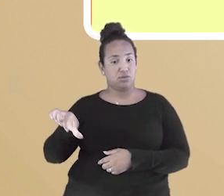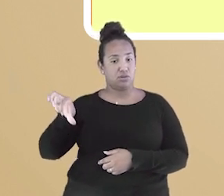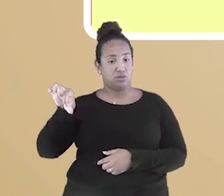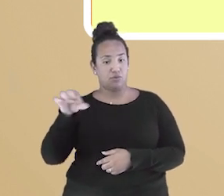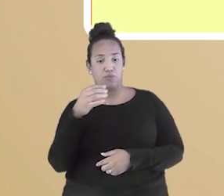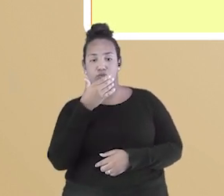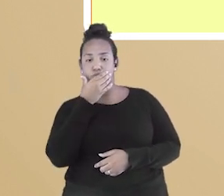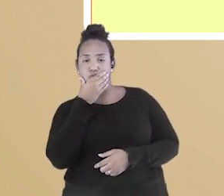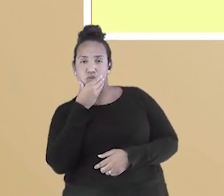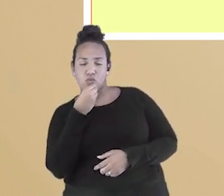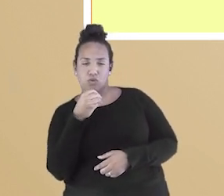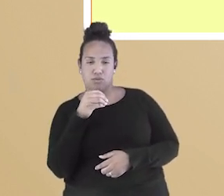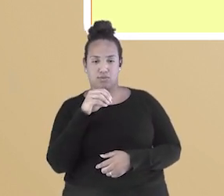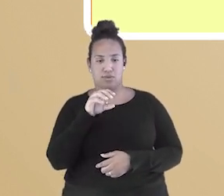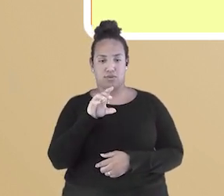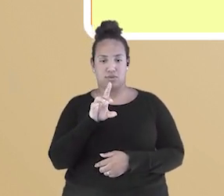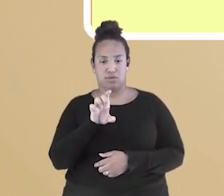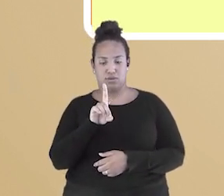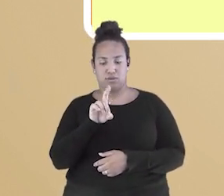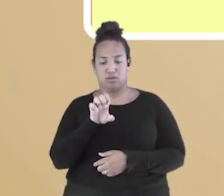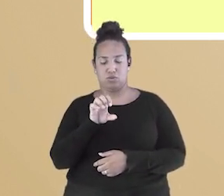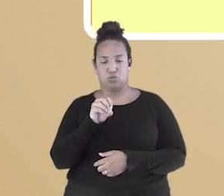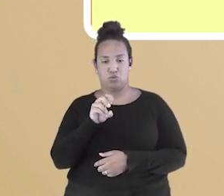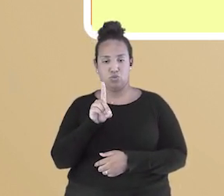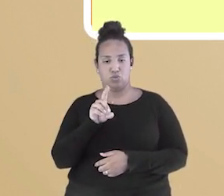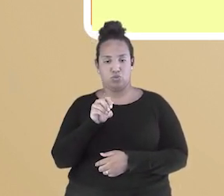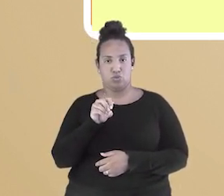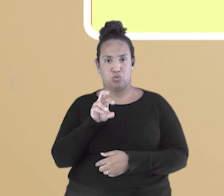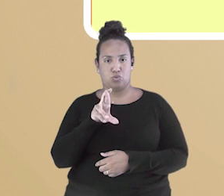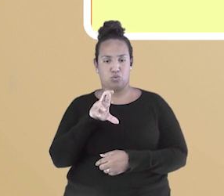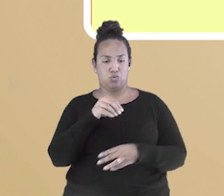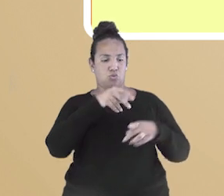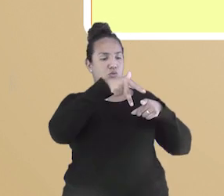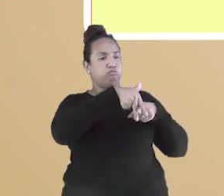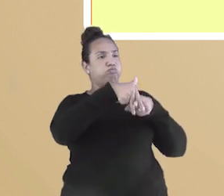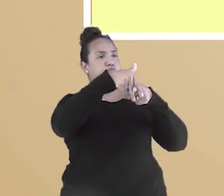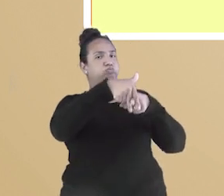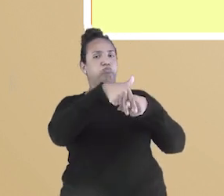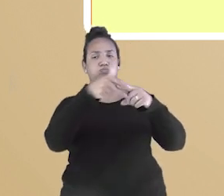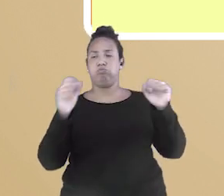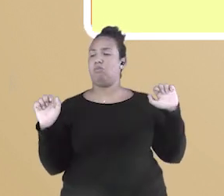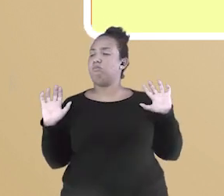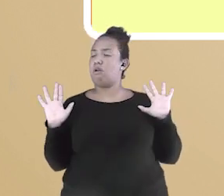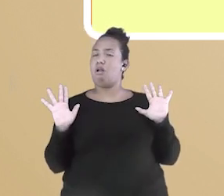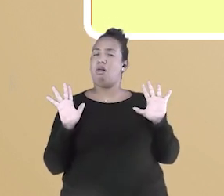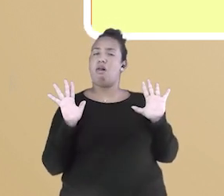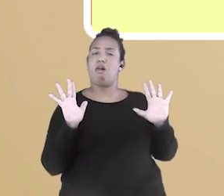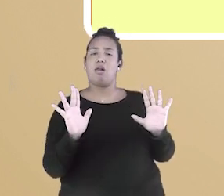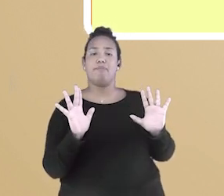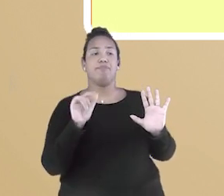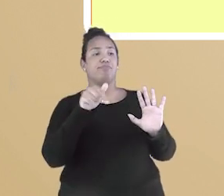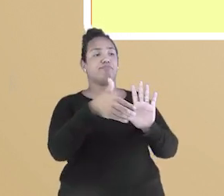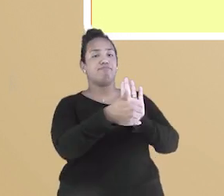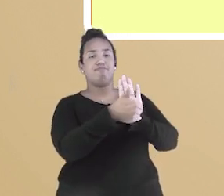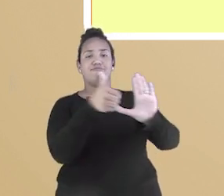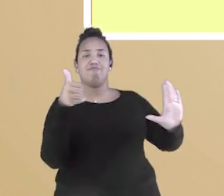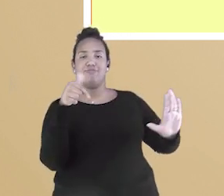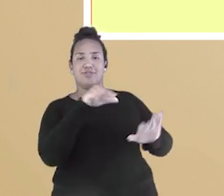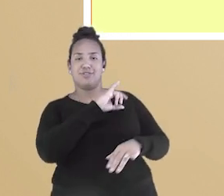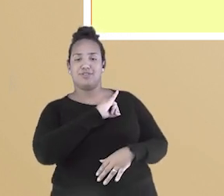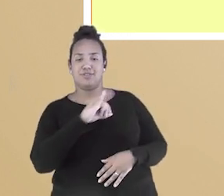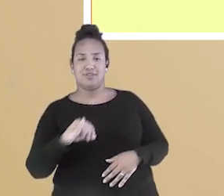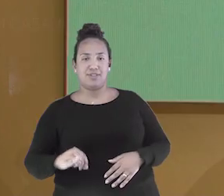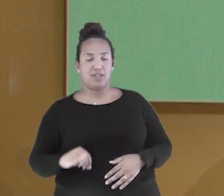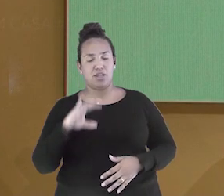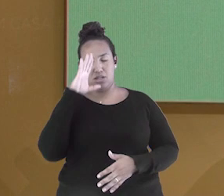por milhares de militares, tira do poder o então primeiro-ministro do Brasil, acreditando que assim mudaria as coisas dentro